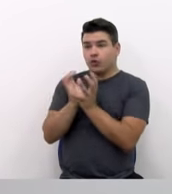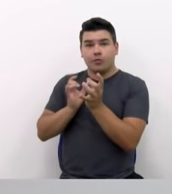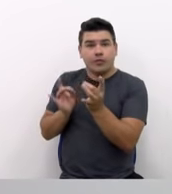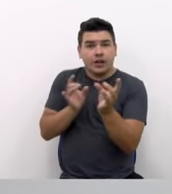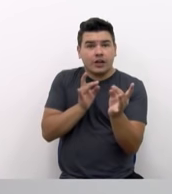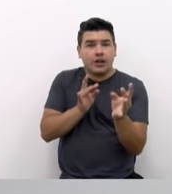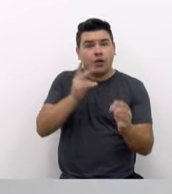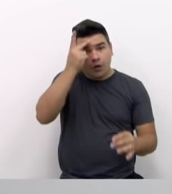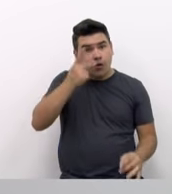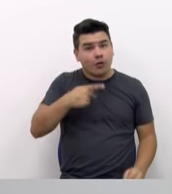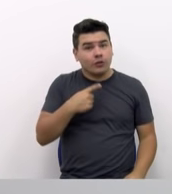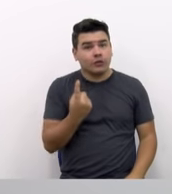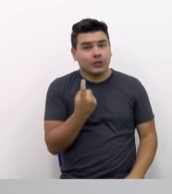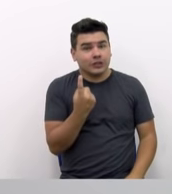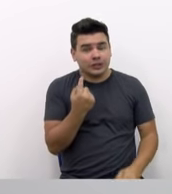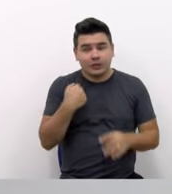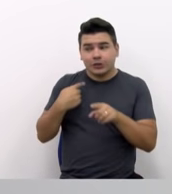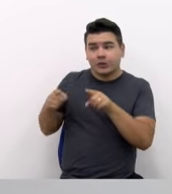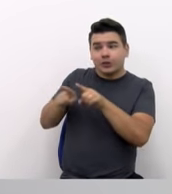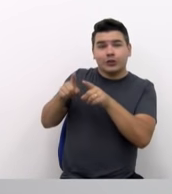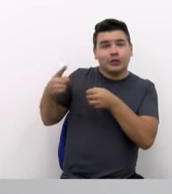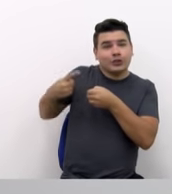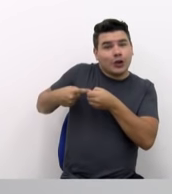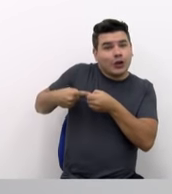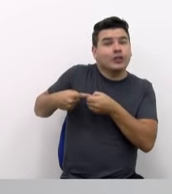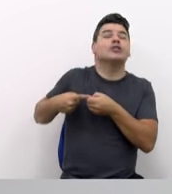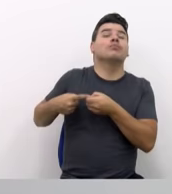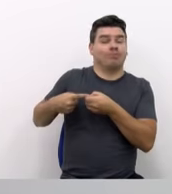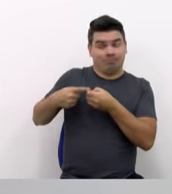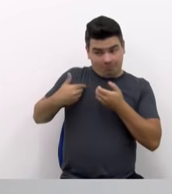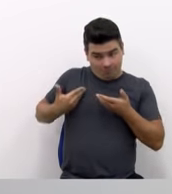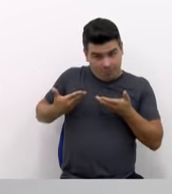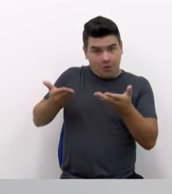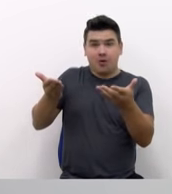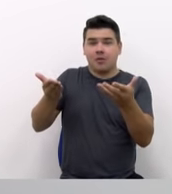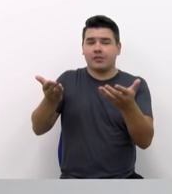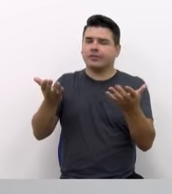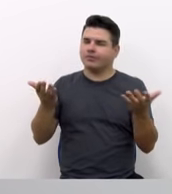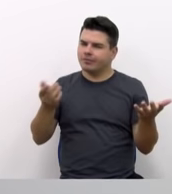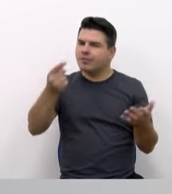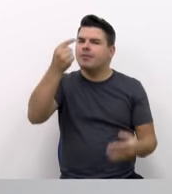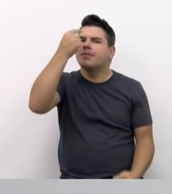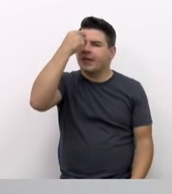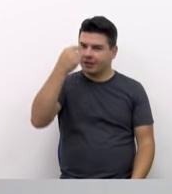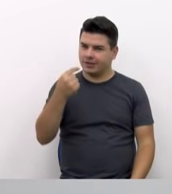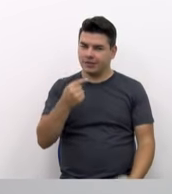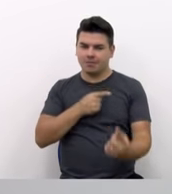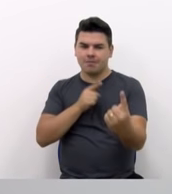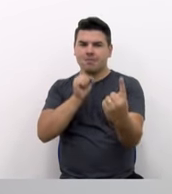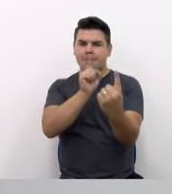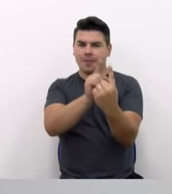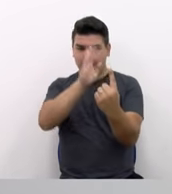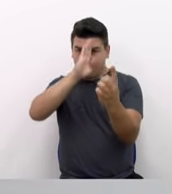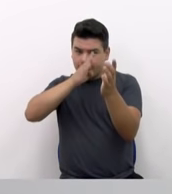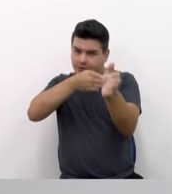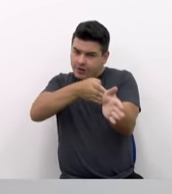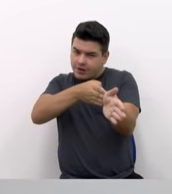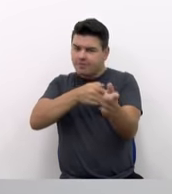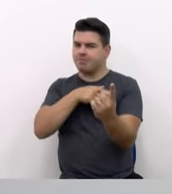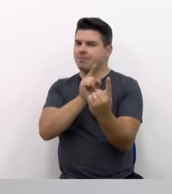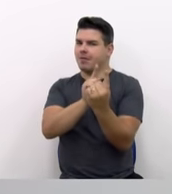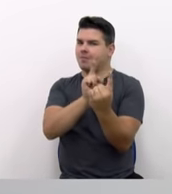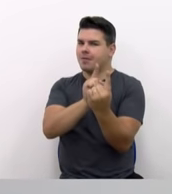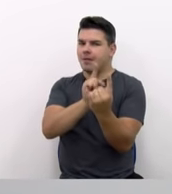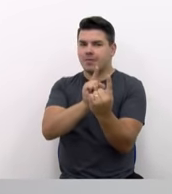você mesmo, sócio, empreendedor, que tem que sair à rua? Pense bem, quem fideliza o cliente é quem atende o cliente.